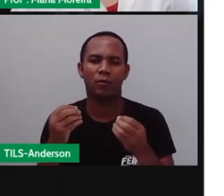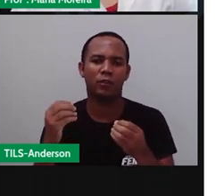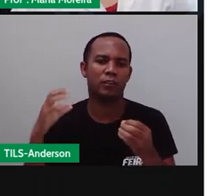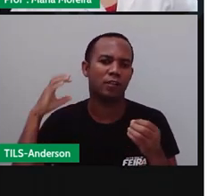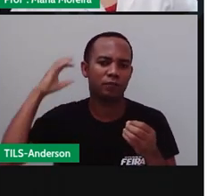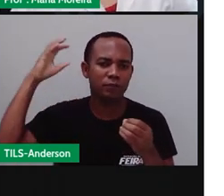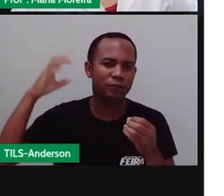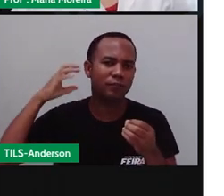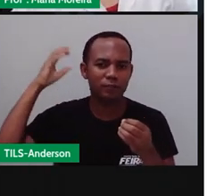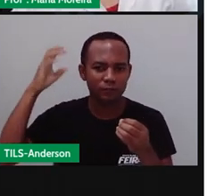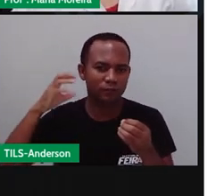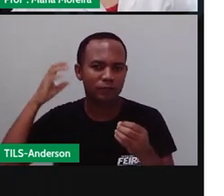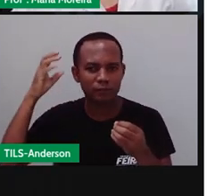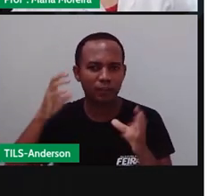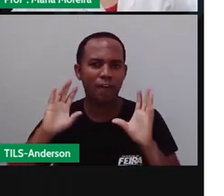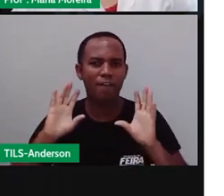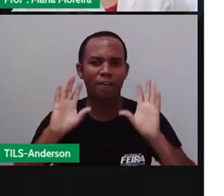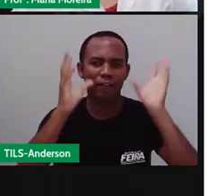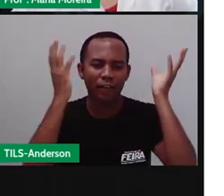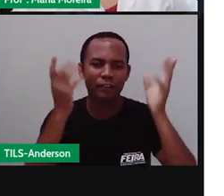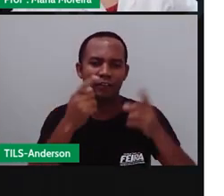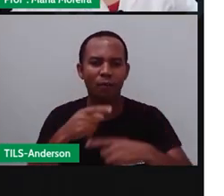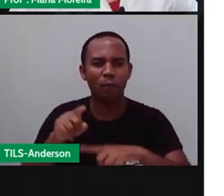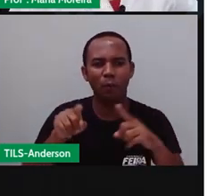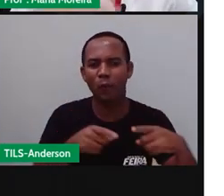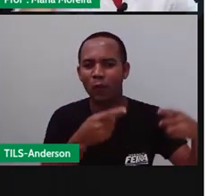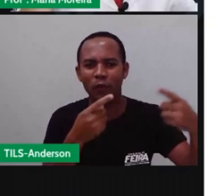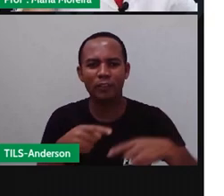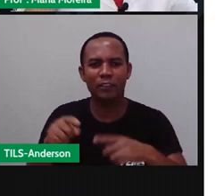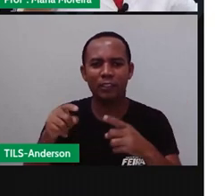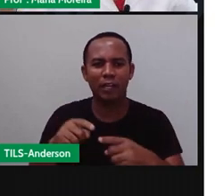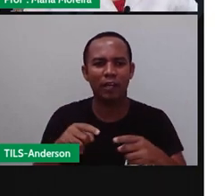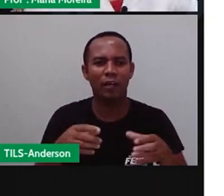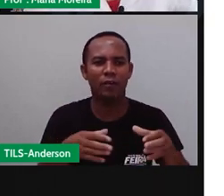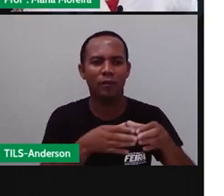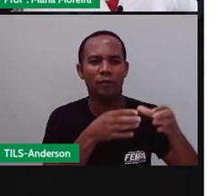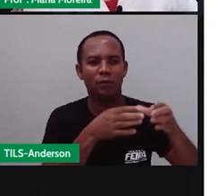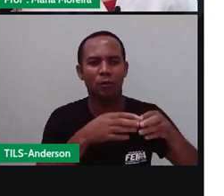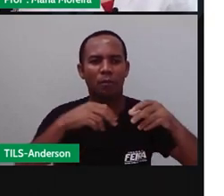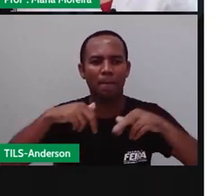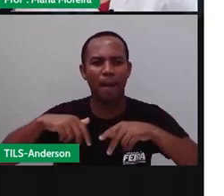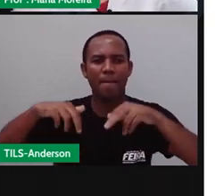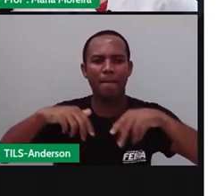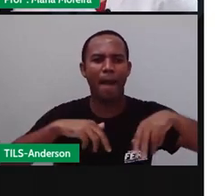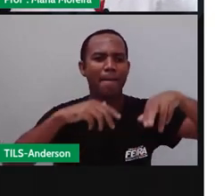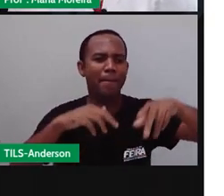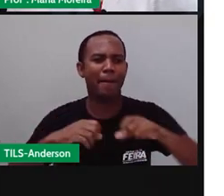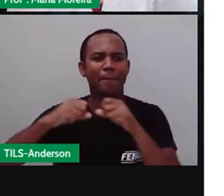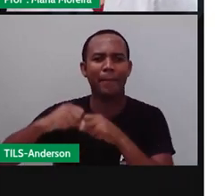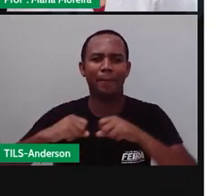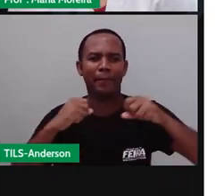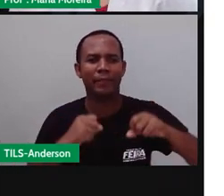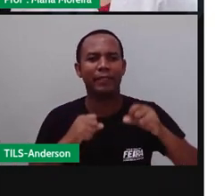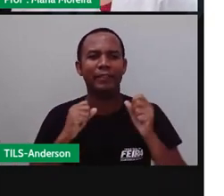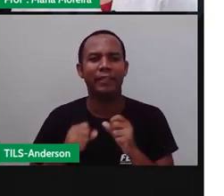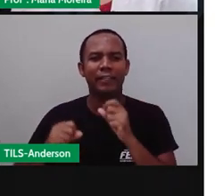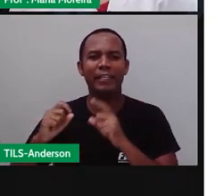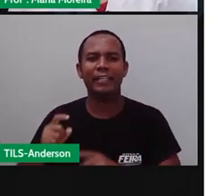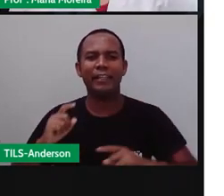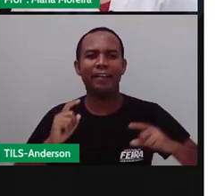canções criadas para a festa, não é isso? Assim como as machinhas de carnaval. Sabe alguma, Anderson?